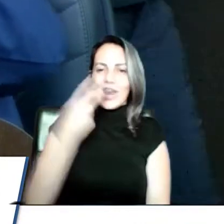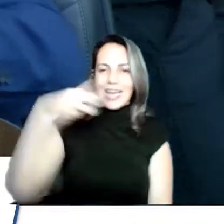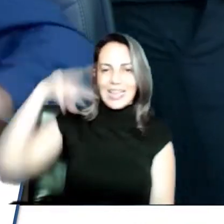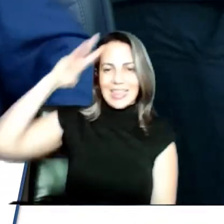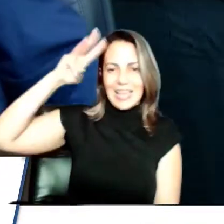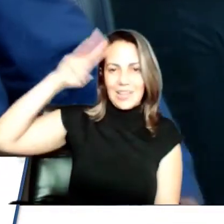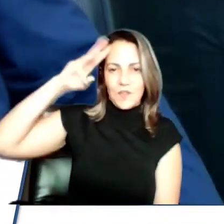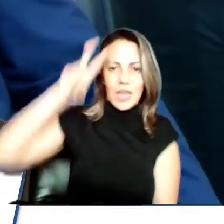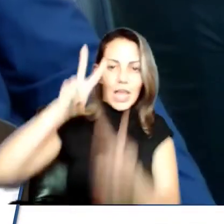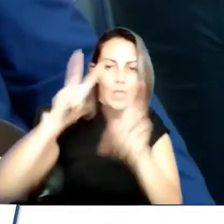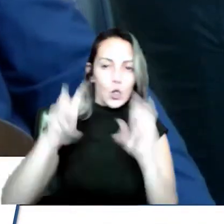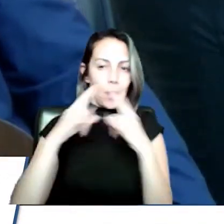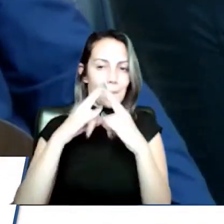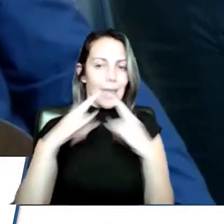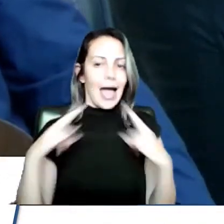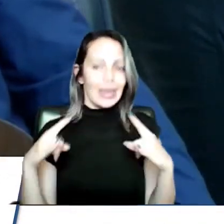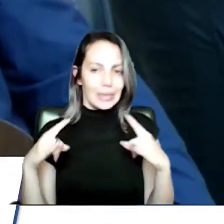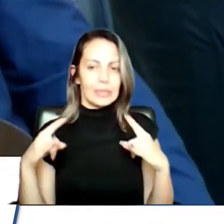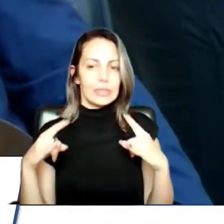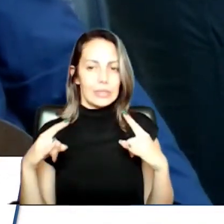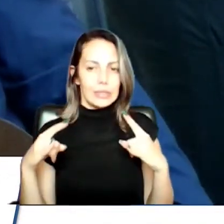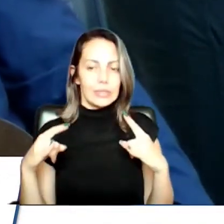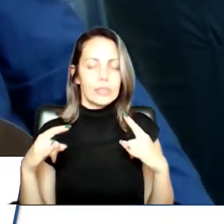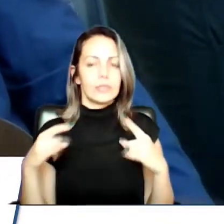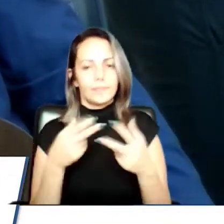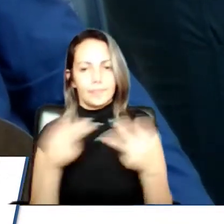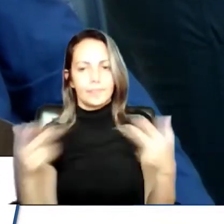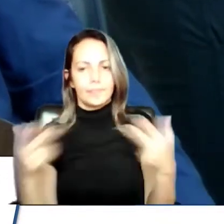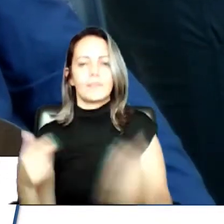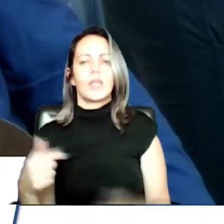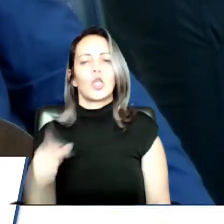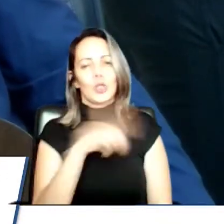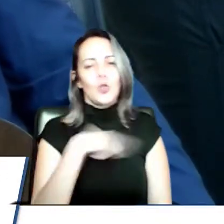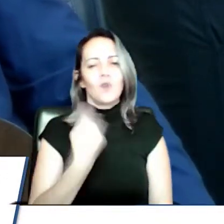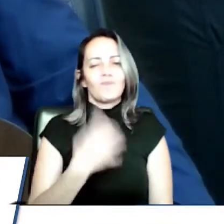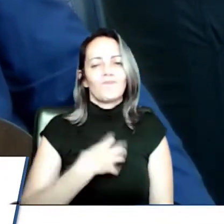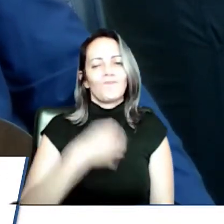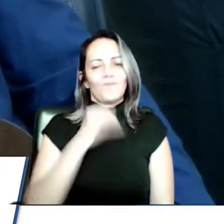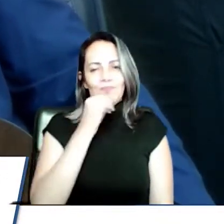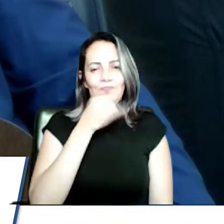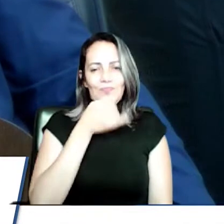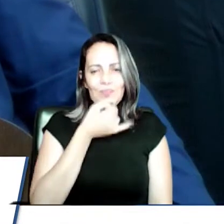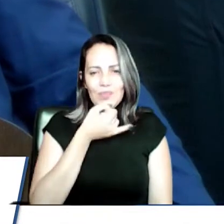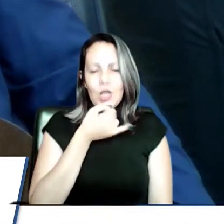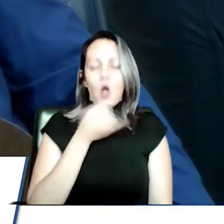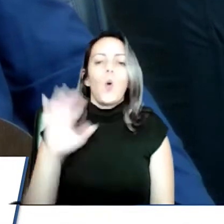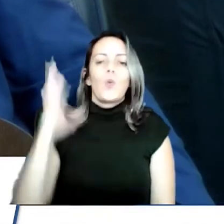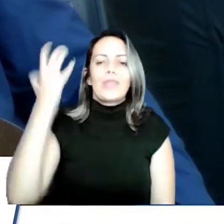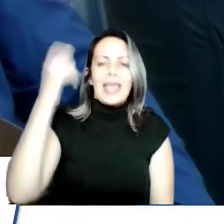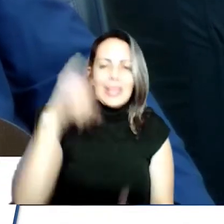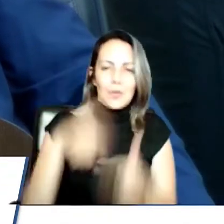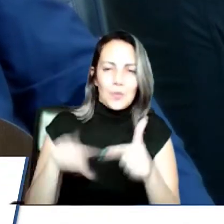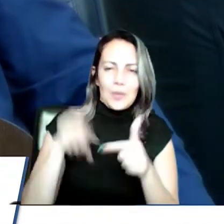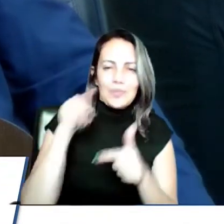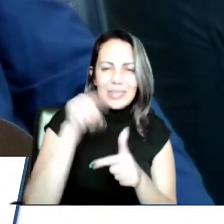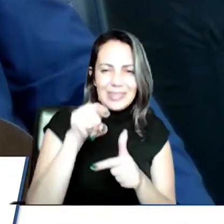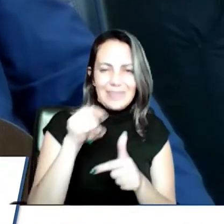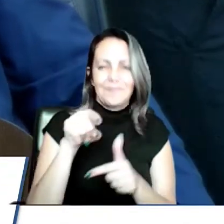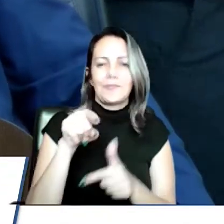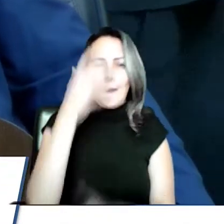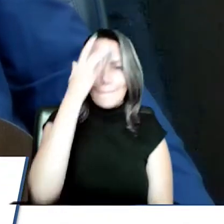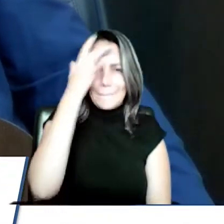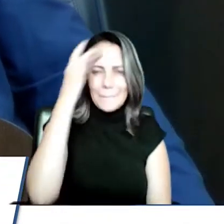Então, a gente fica muito triste quando acontece uma situação dessa que causa uma lesão, tem o boletim de ocorrência.